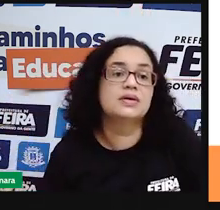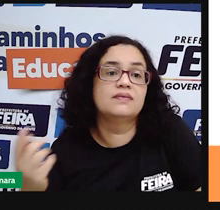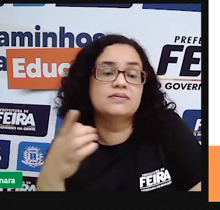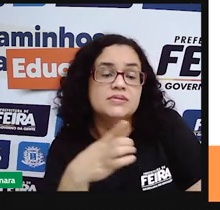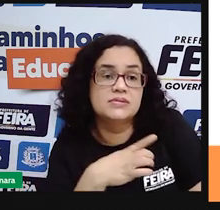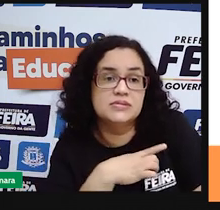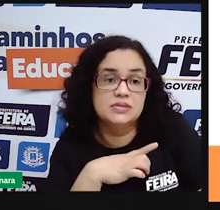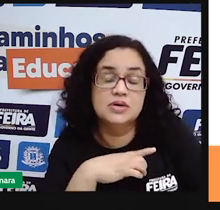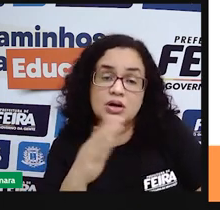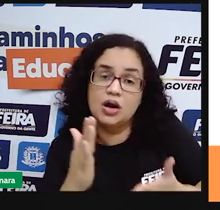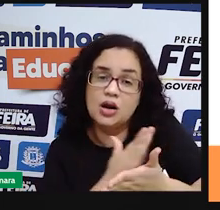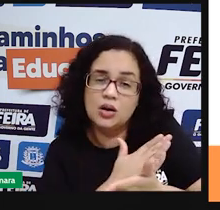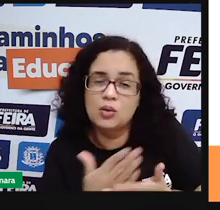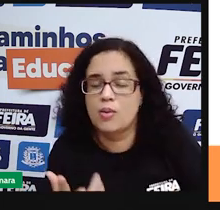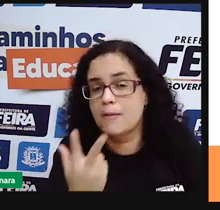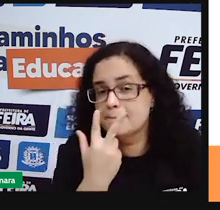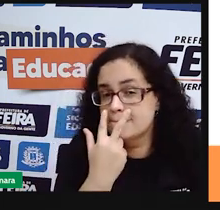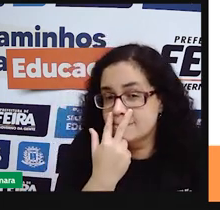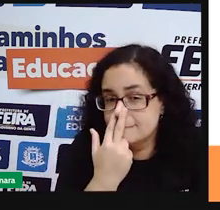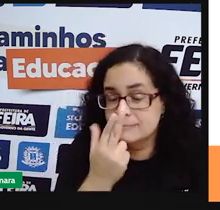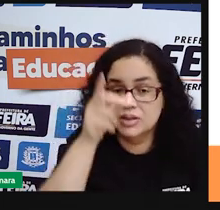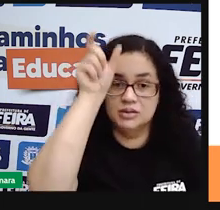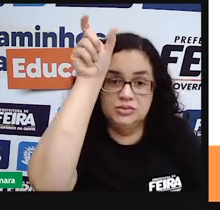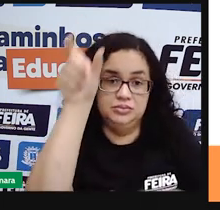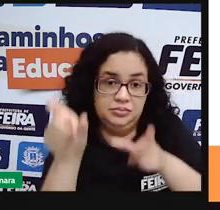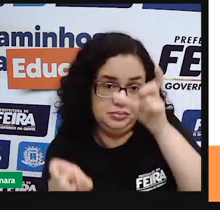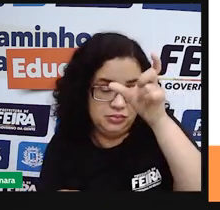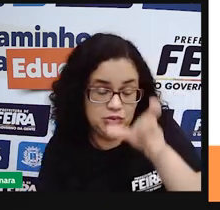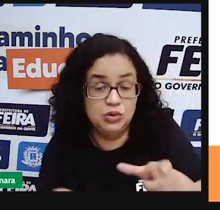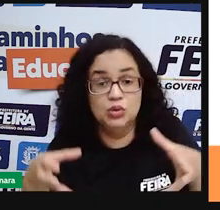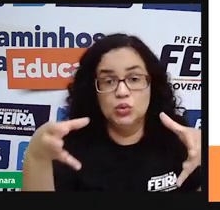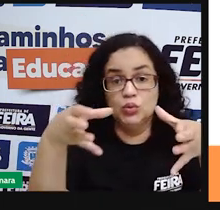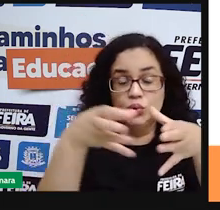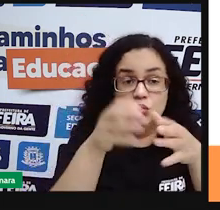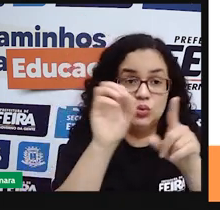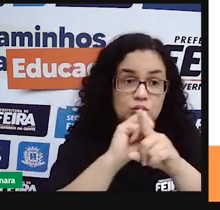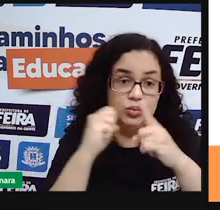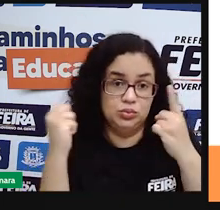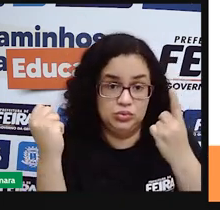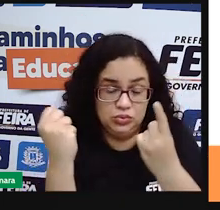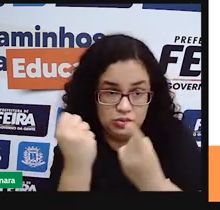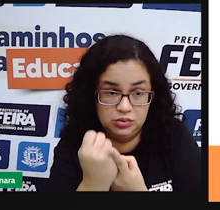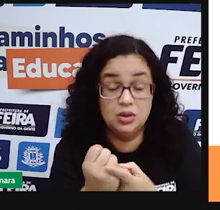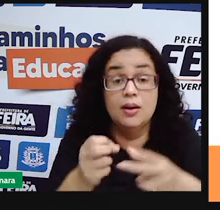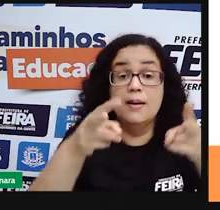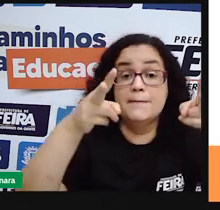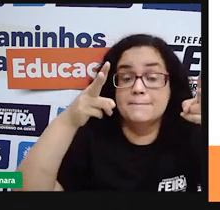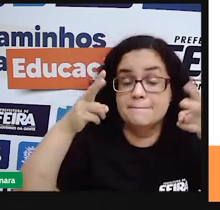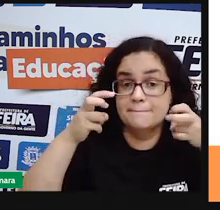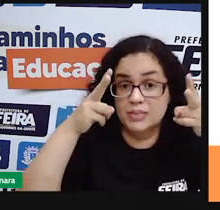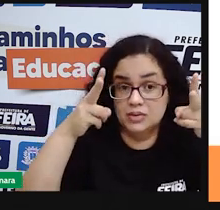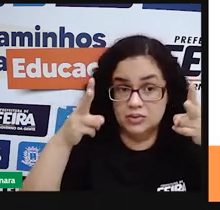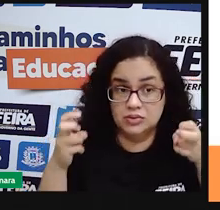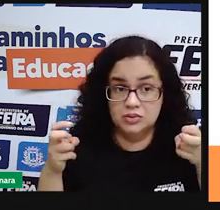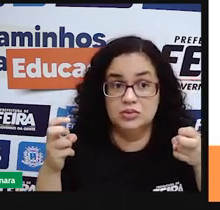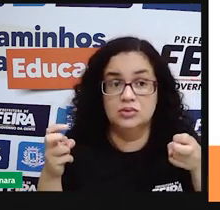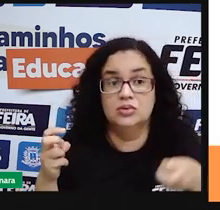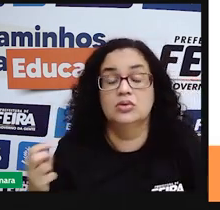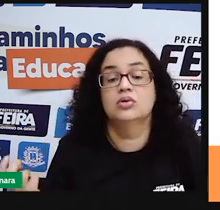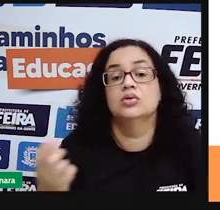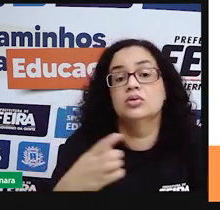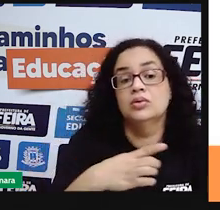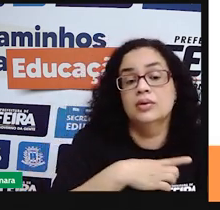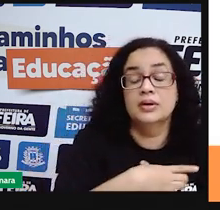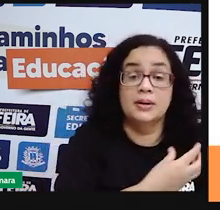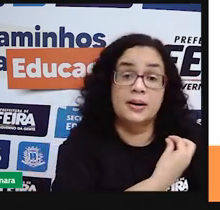algumas semelhanças em relação à estrutura social quando a gente observa aí os deveres por exemplo